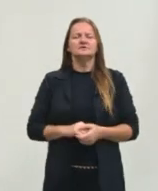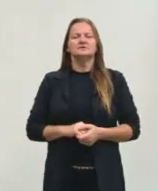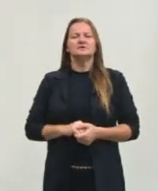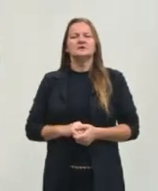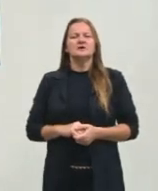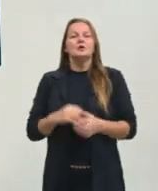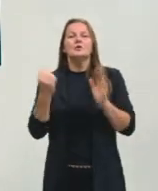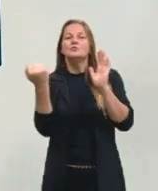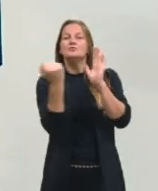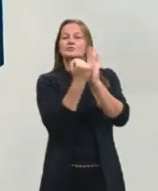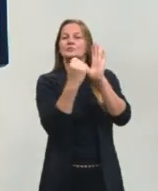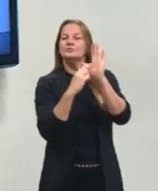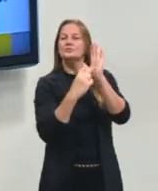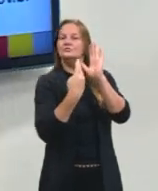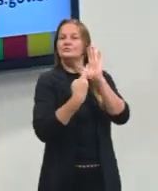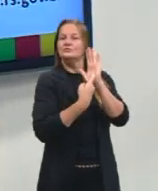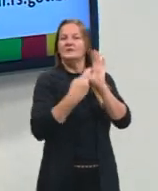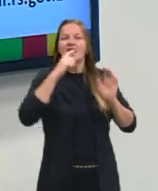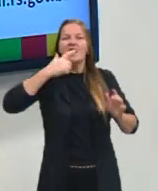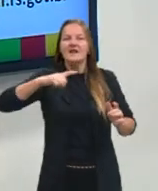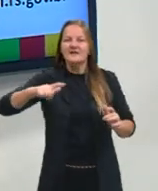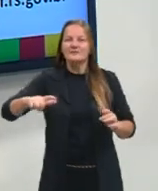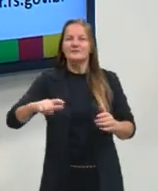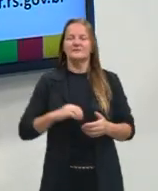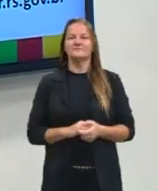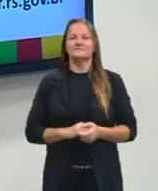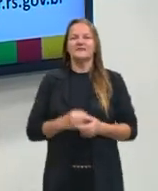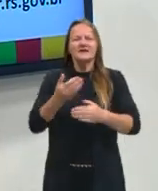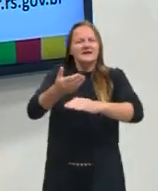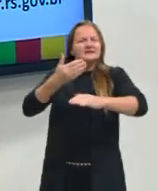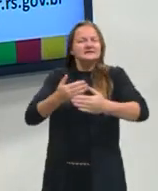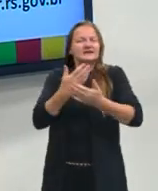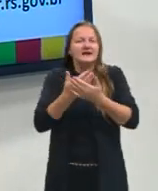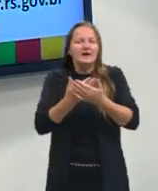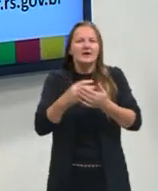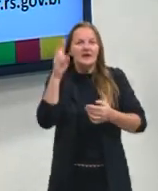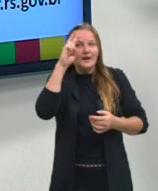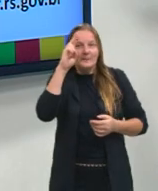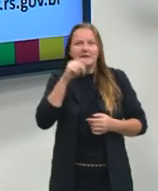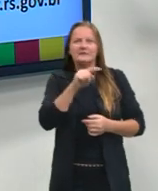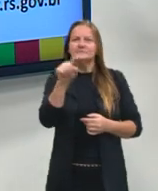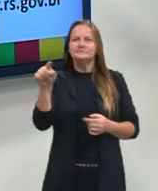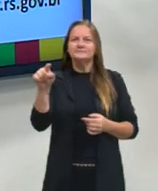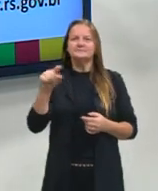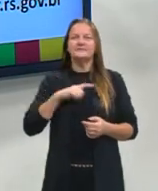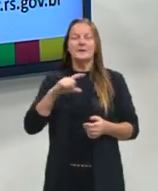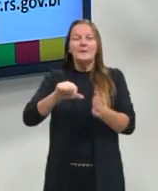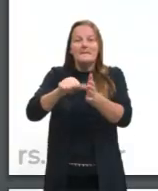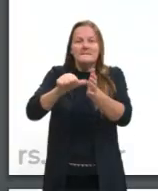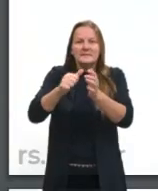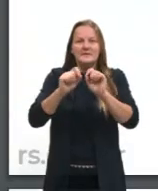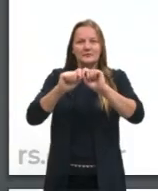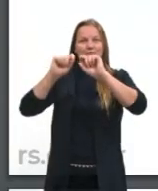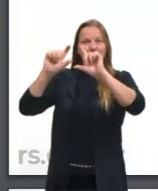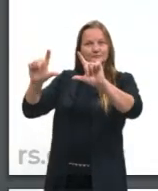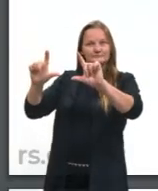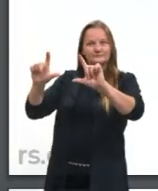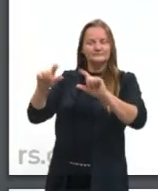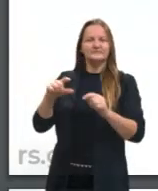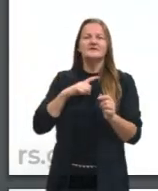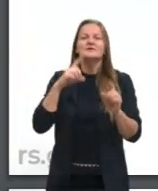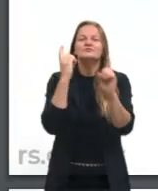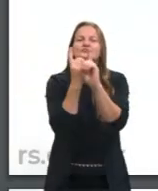língua significa. Antes da gente começar de fato a nossa aula, eu quero lembrar a vocês que aqui no nosso primeiro slide, vocês